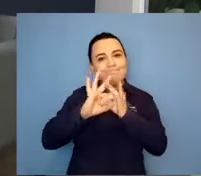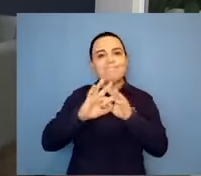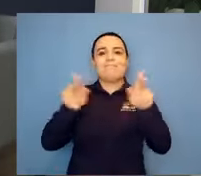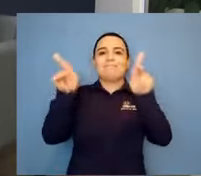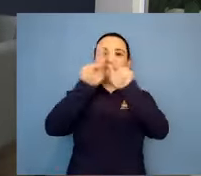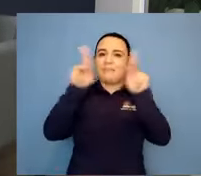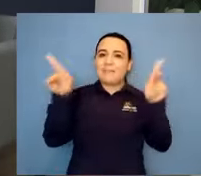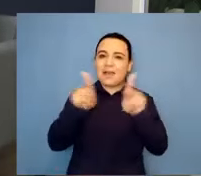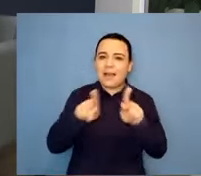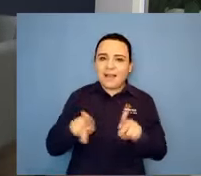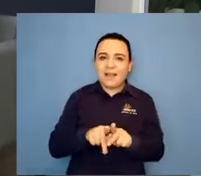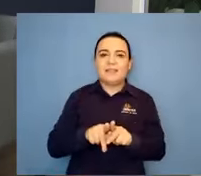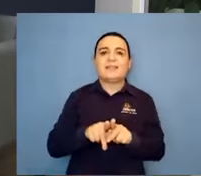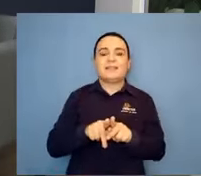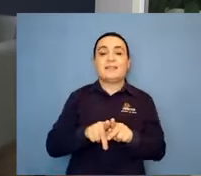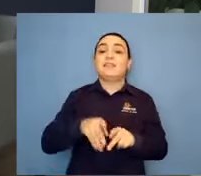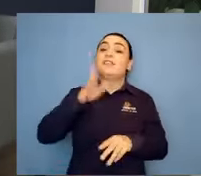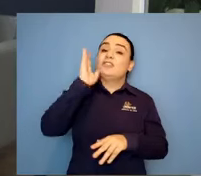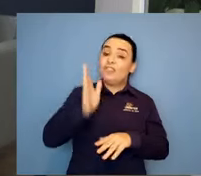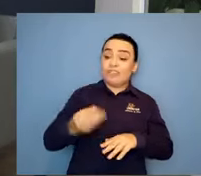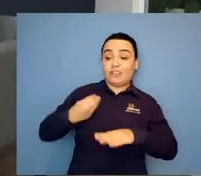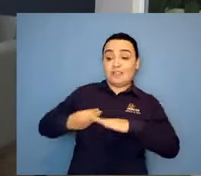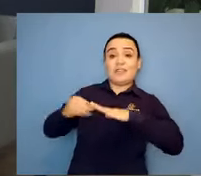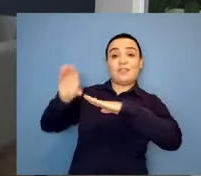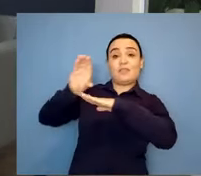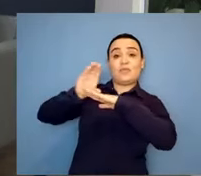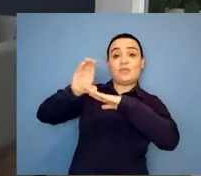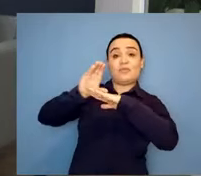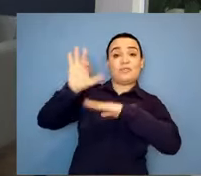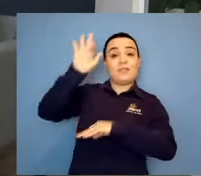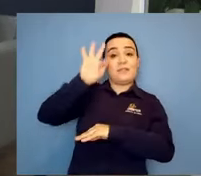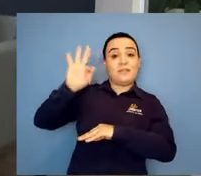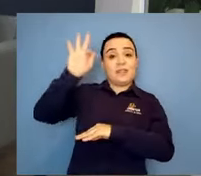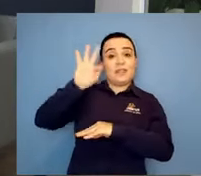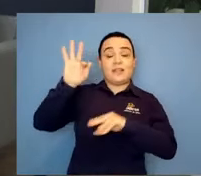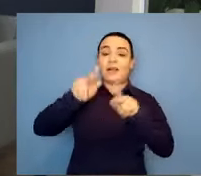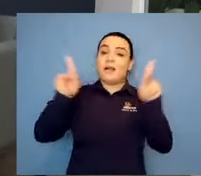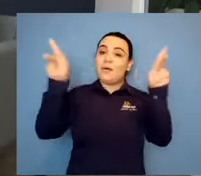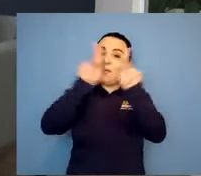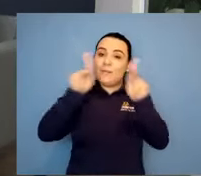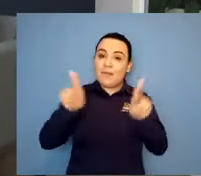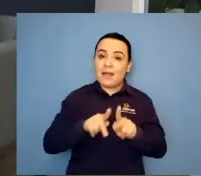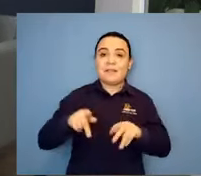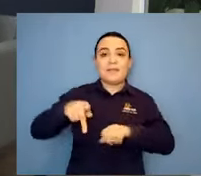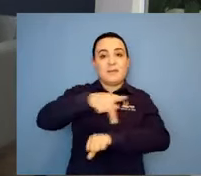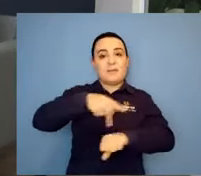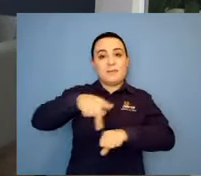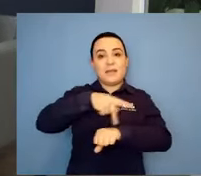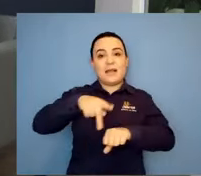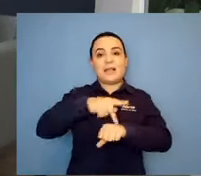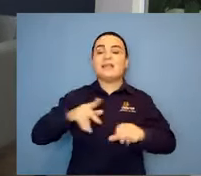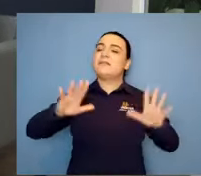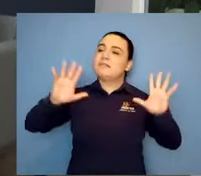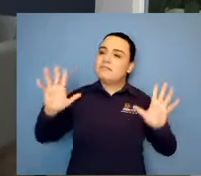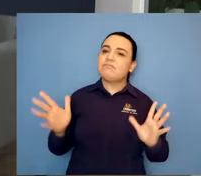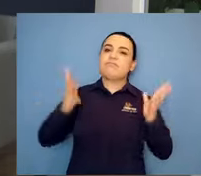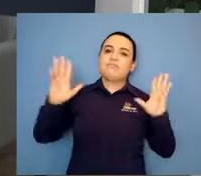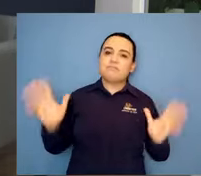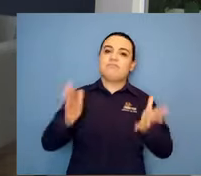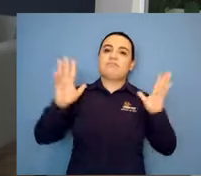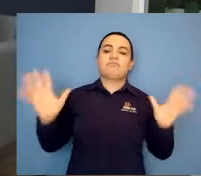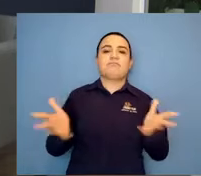Constituição Federal. Um país fraterno, né? Que exista fraternidade entre